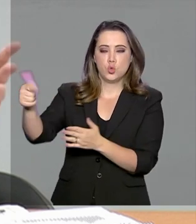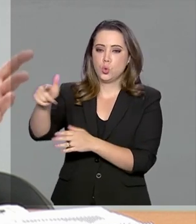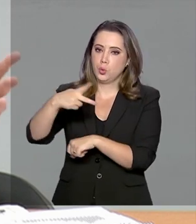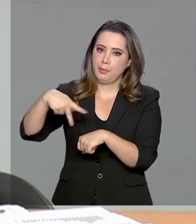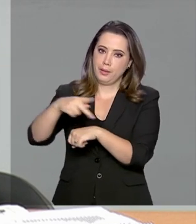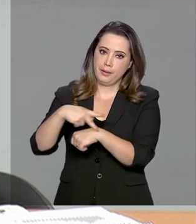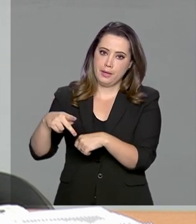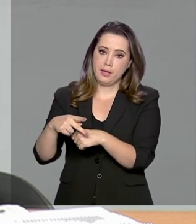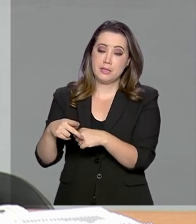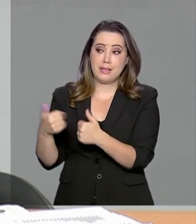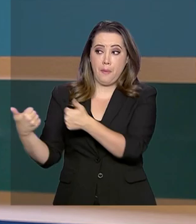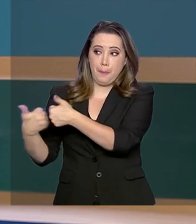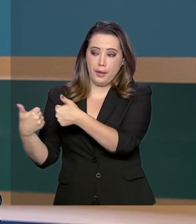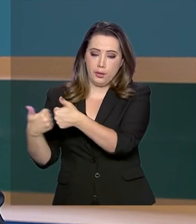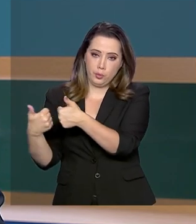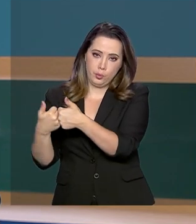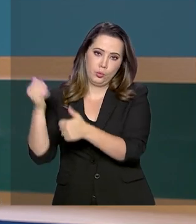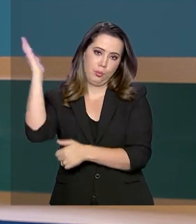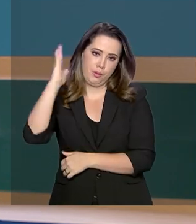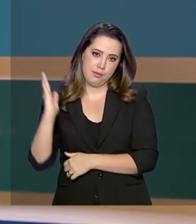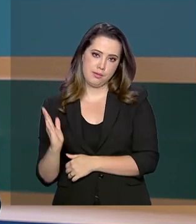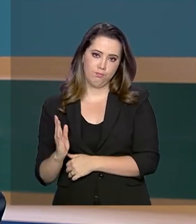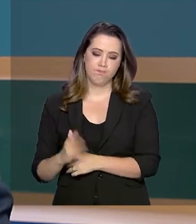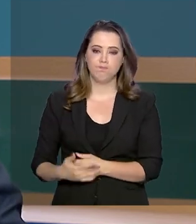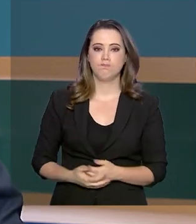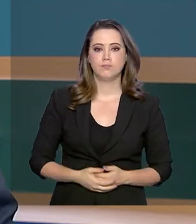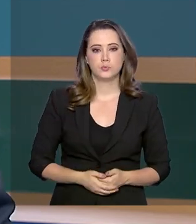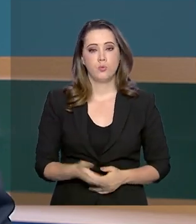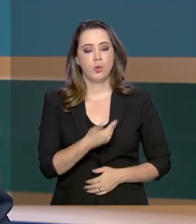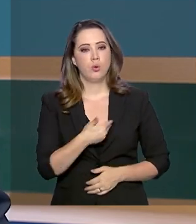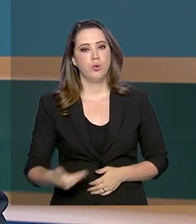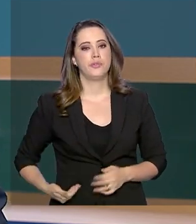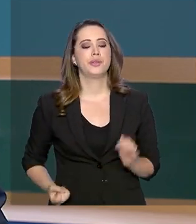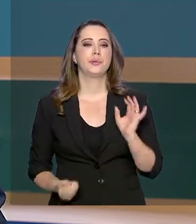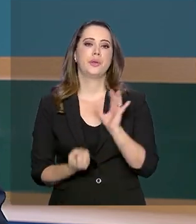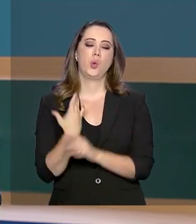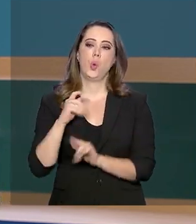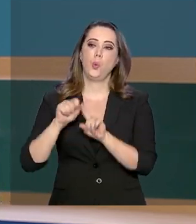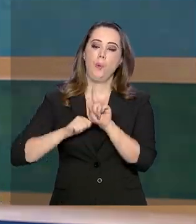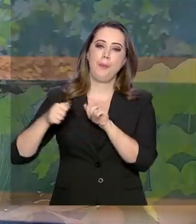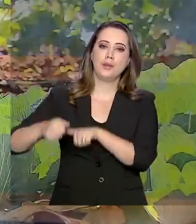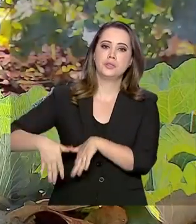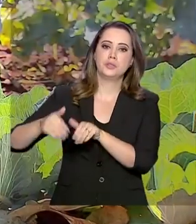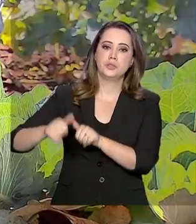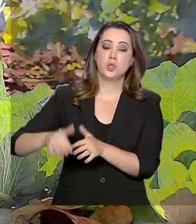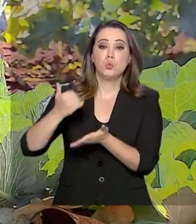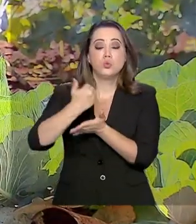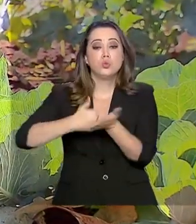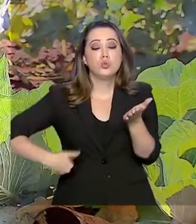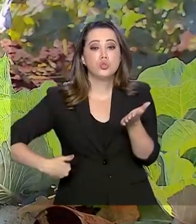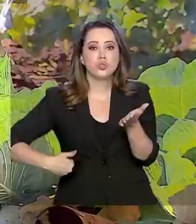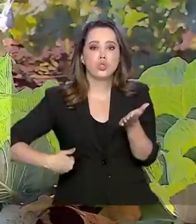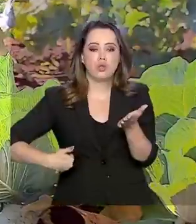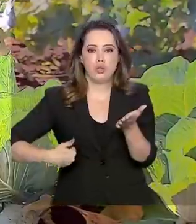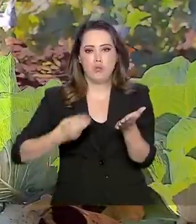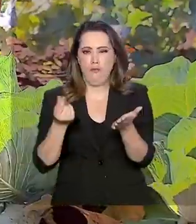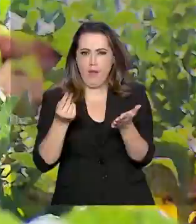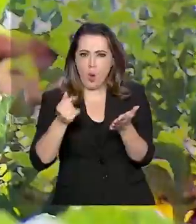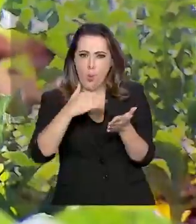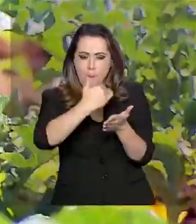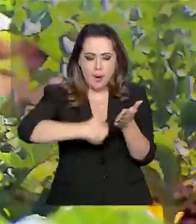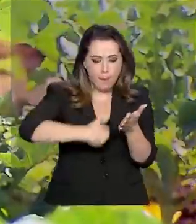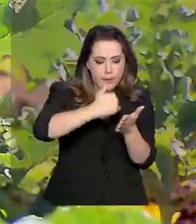próximo à costa brasileira. O governo criou em setembro um desconto no pagamento dos empréstimos de